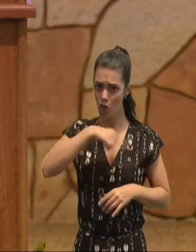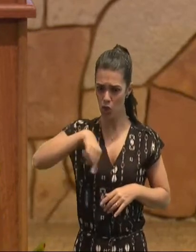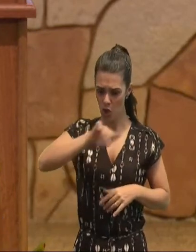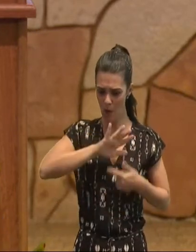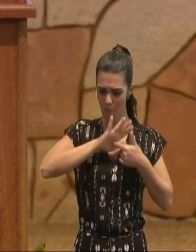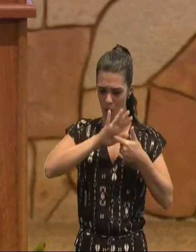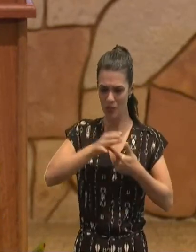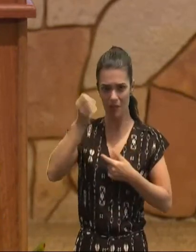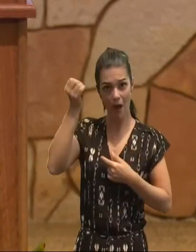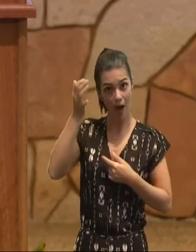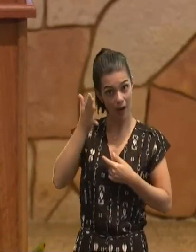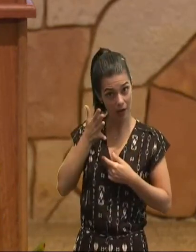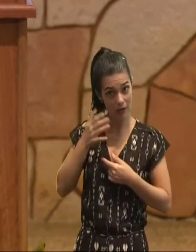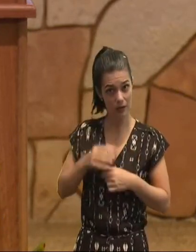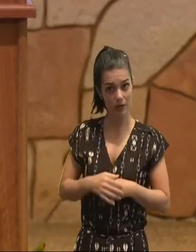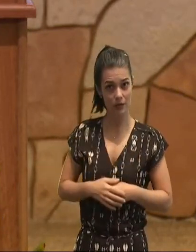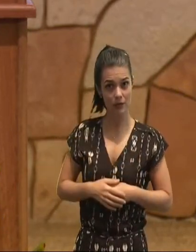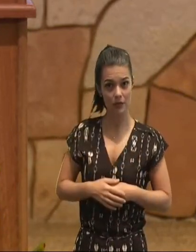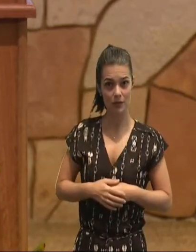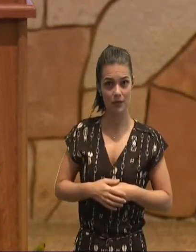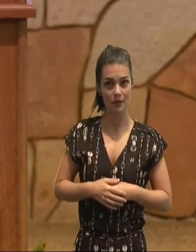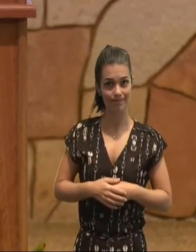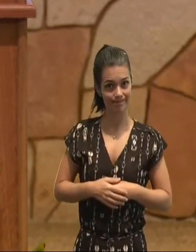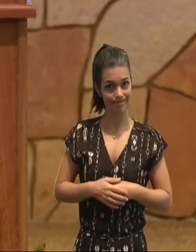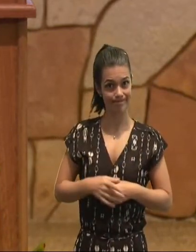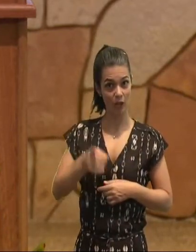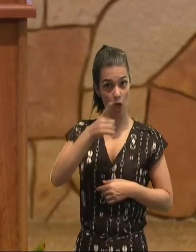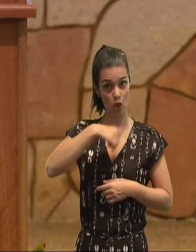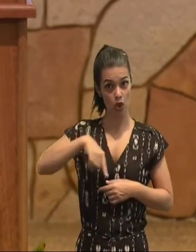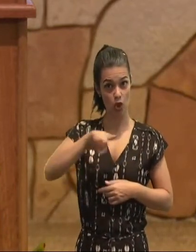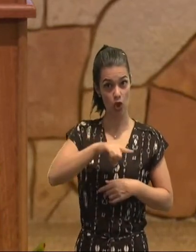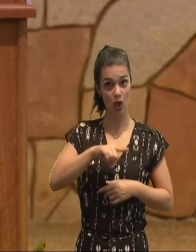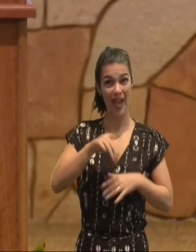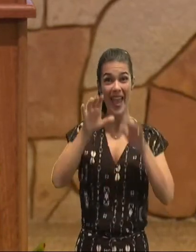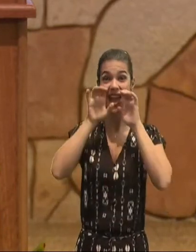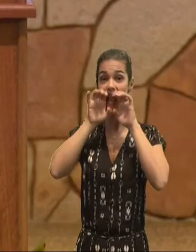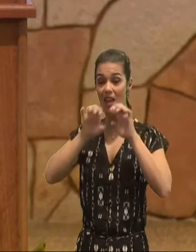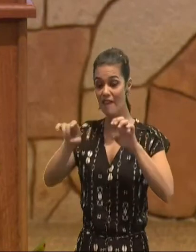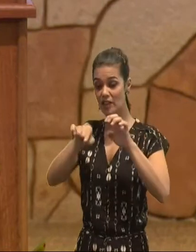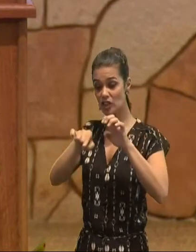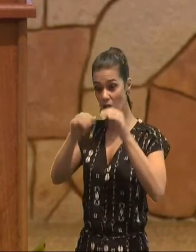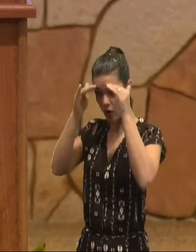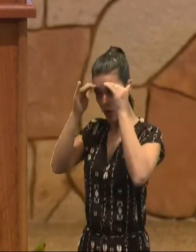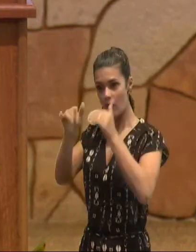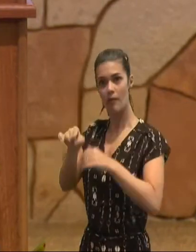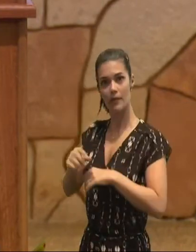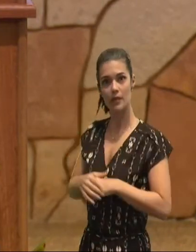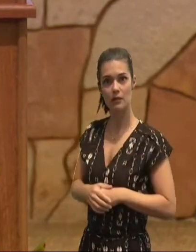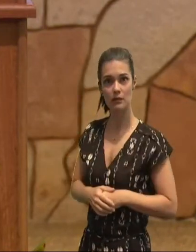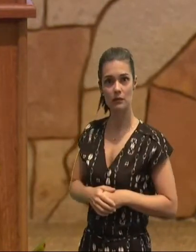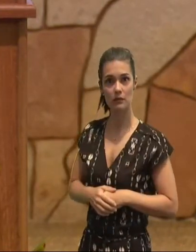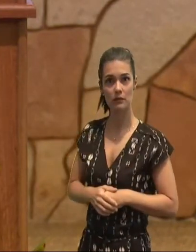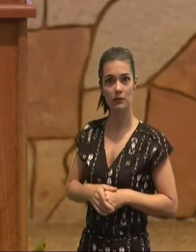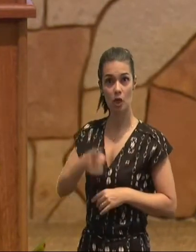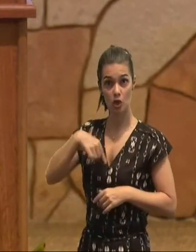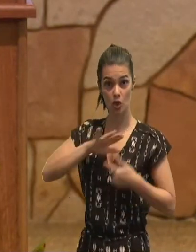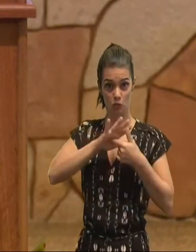estamos nós, vivendo, verdadeiramente, o Evangelho, estamos nós, promovendo a paz,